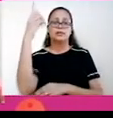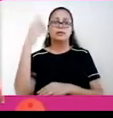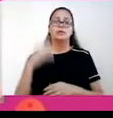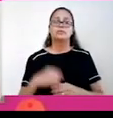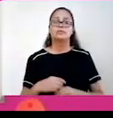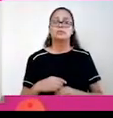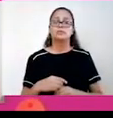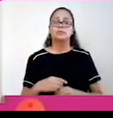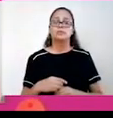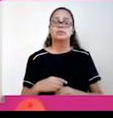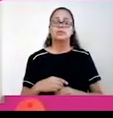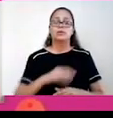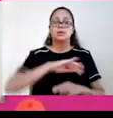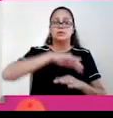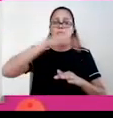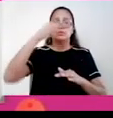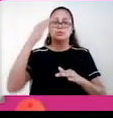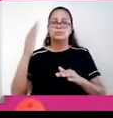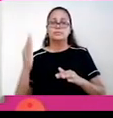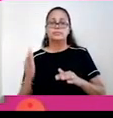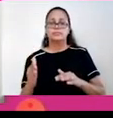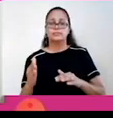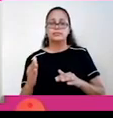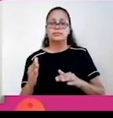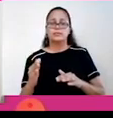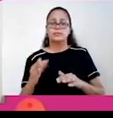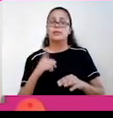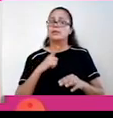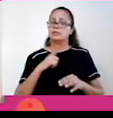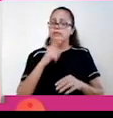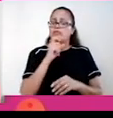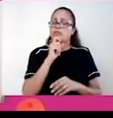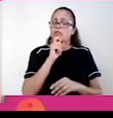térmicas. É aquilo que a gente disse. Regiões montanhosas vão ser mais frias.